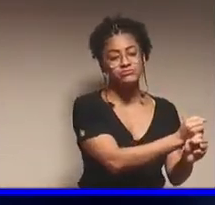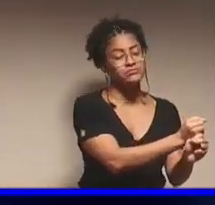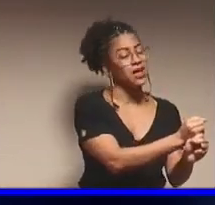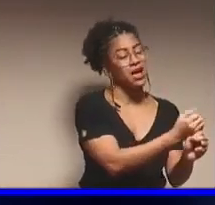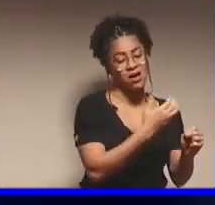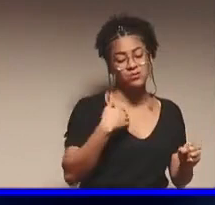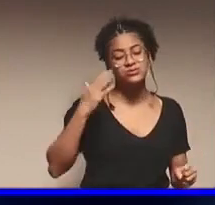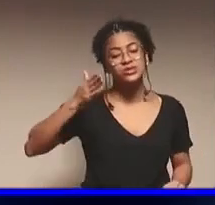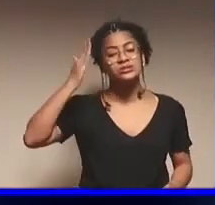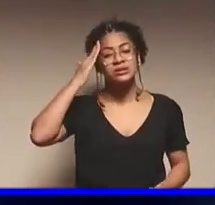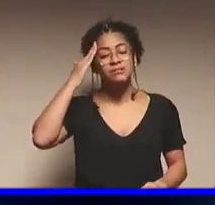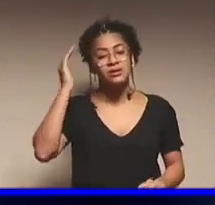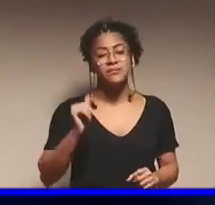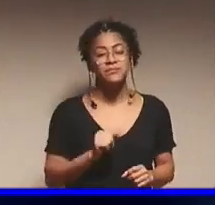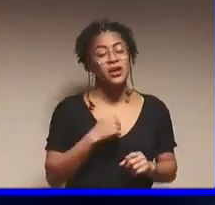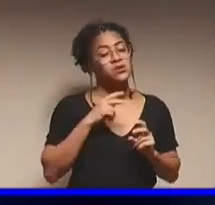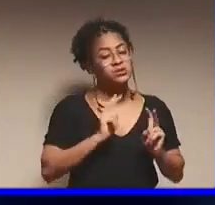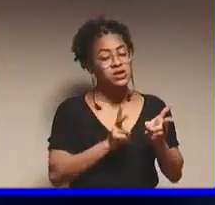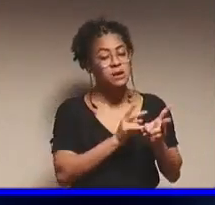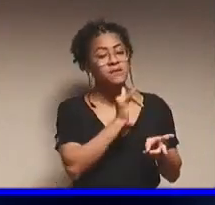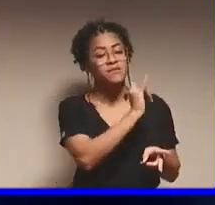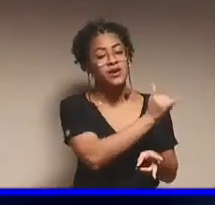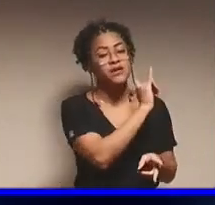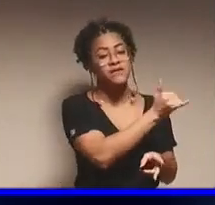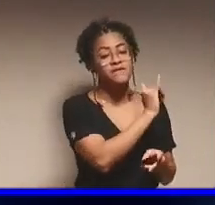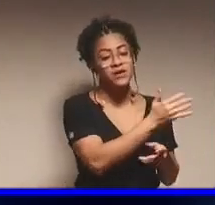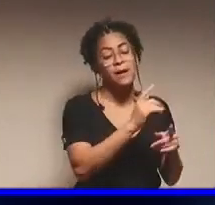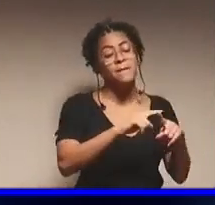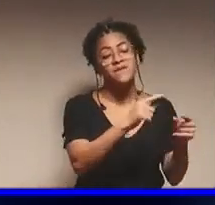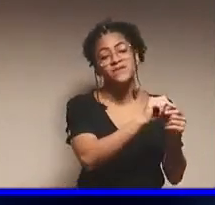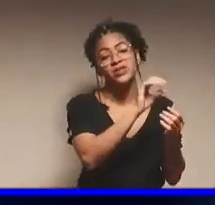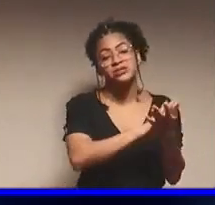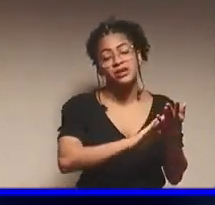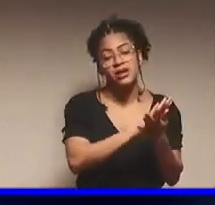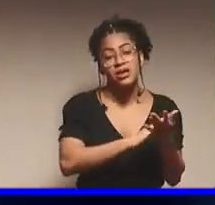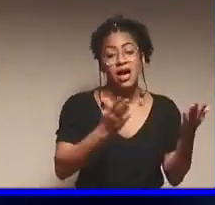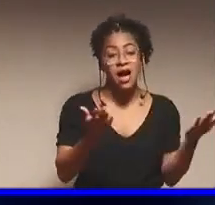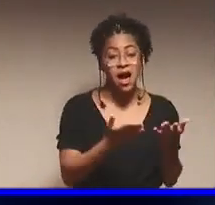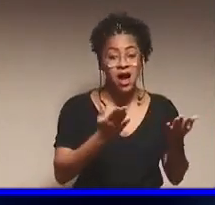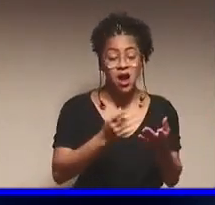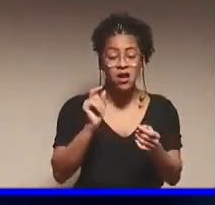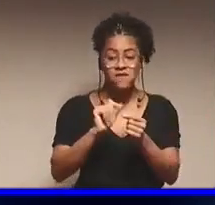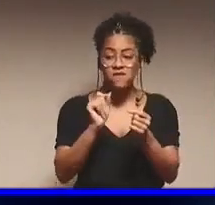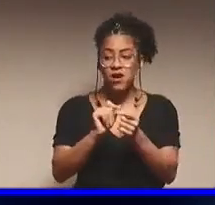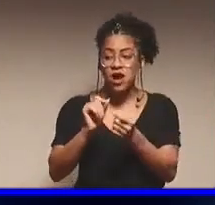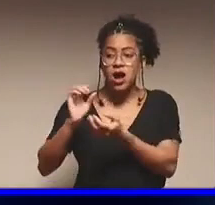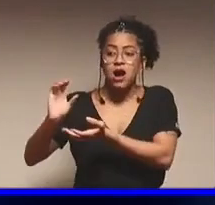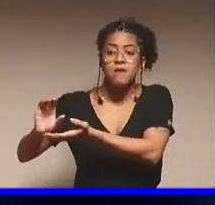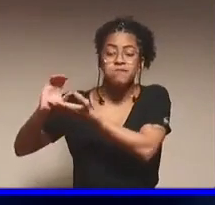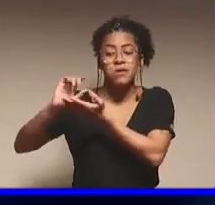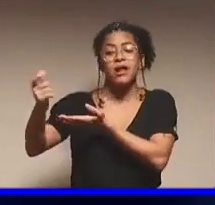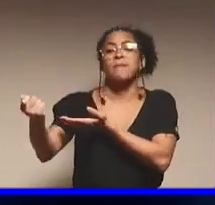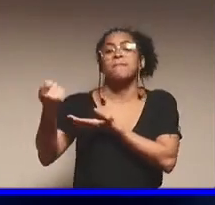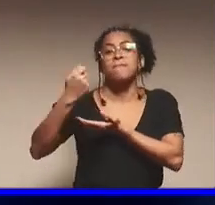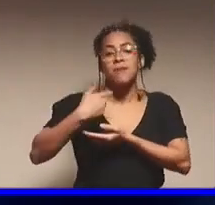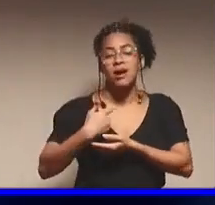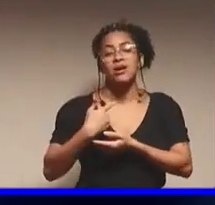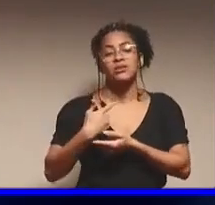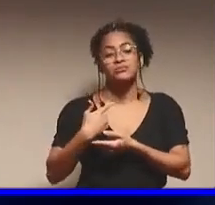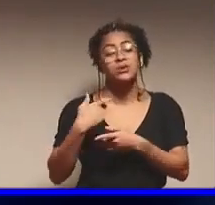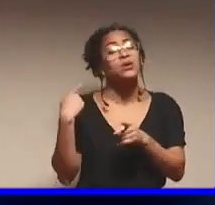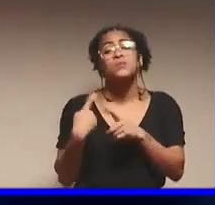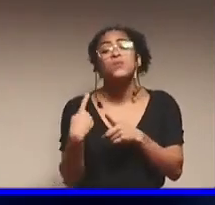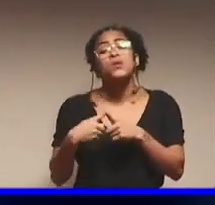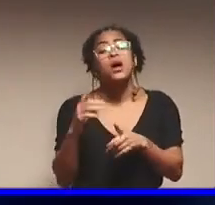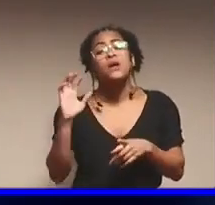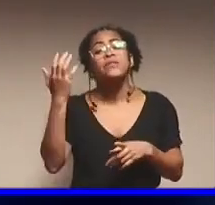isso para ele e ele nunca fez nada. Chegou agora um consultor, ele cobrou uma fortuna e ele ainda pagou. Por que isso